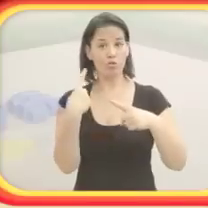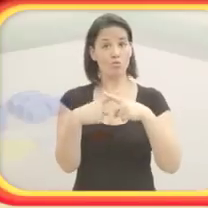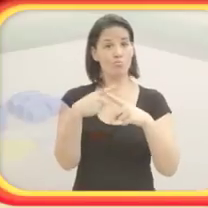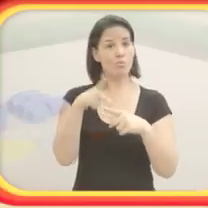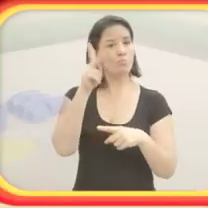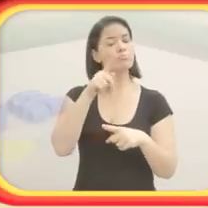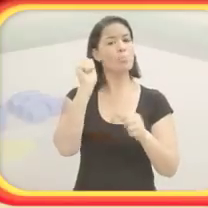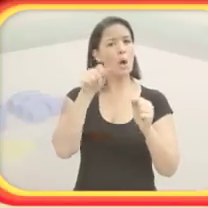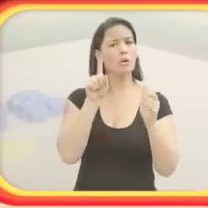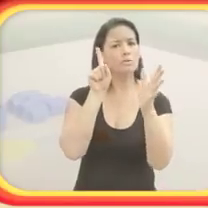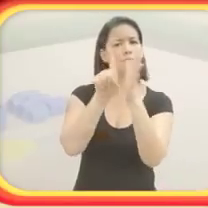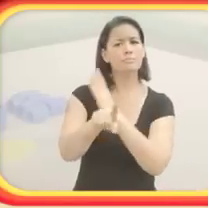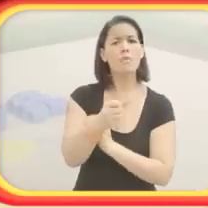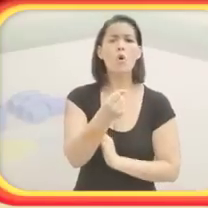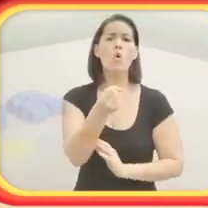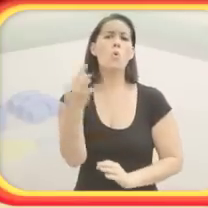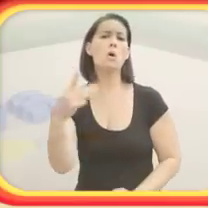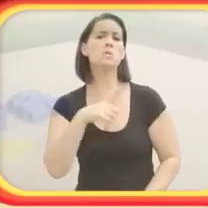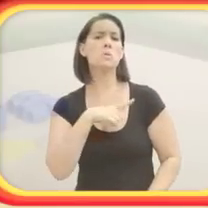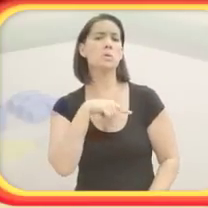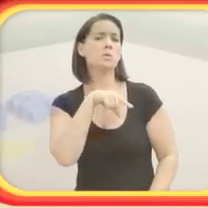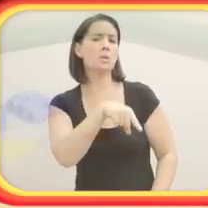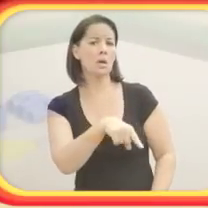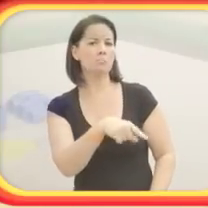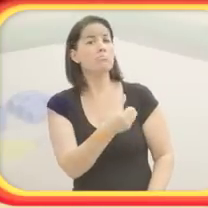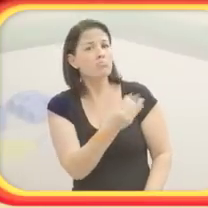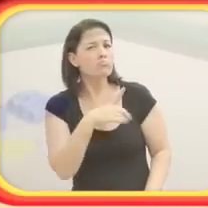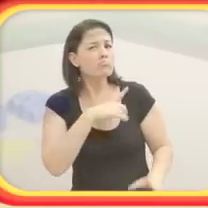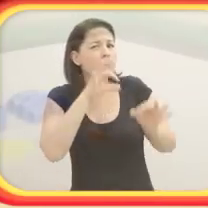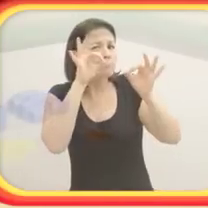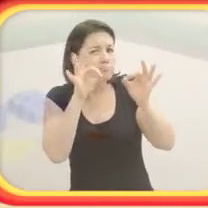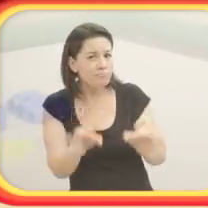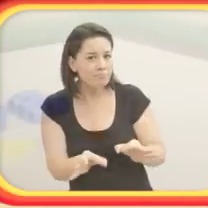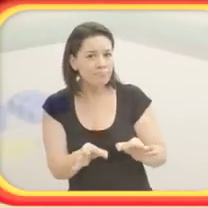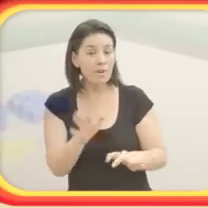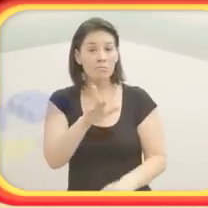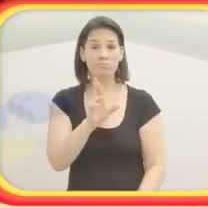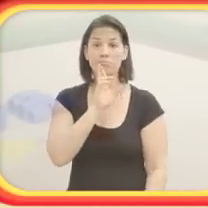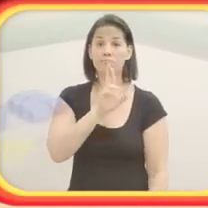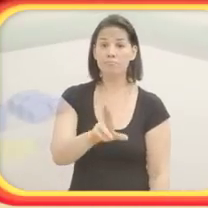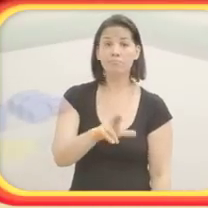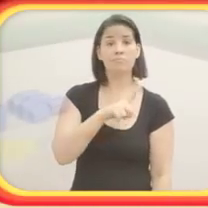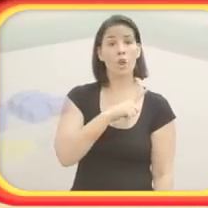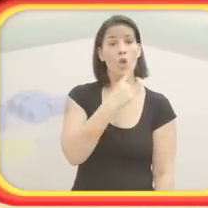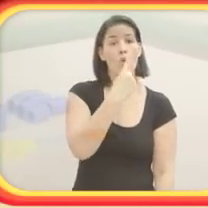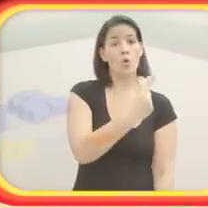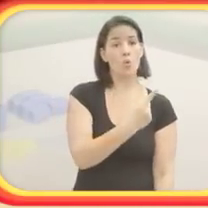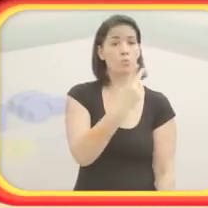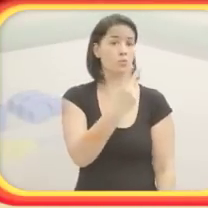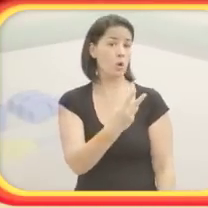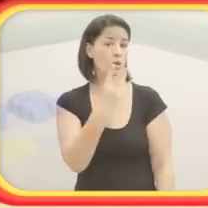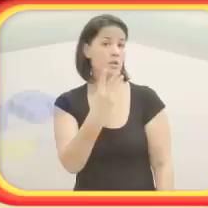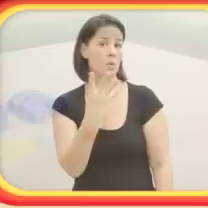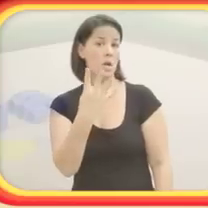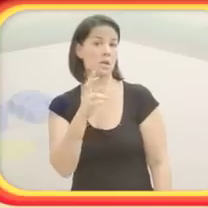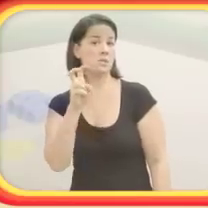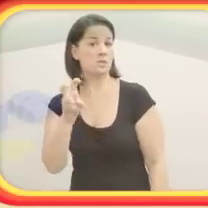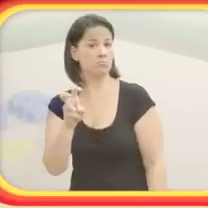Aí a criança pode fazer, um, dois, três, quatro, cinco. Tá, mas quantos tem? Um, dois, três, quatro, cinco.